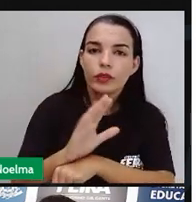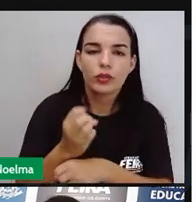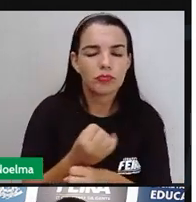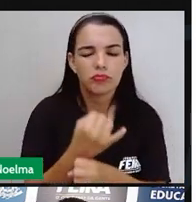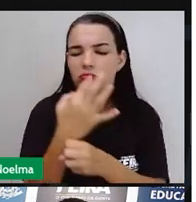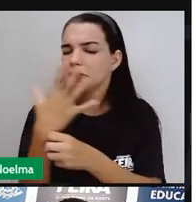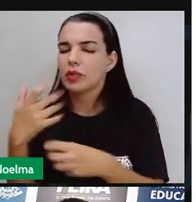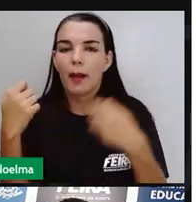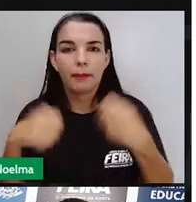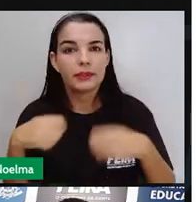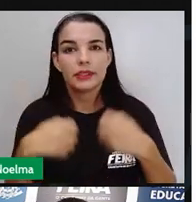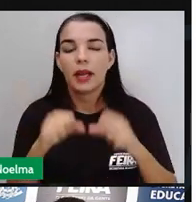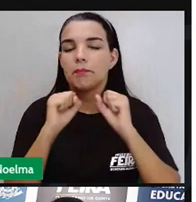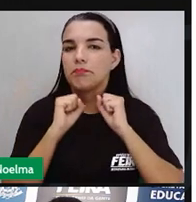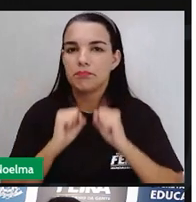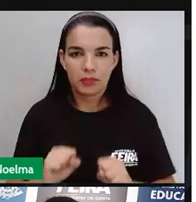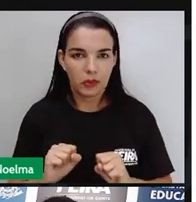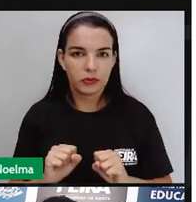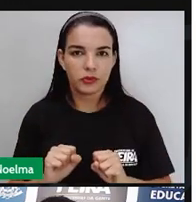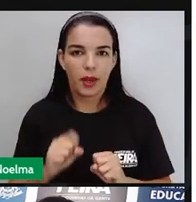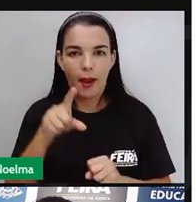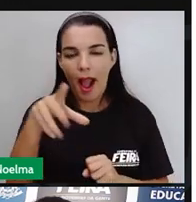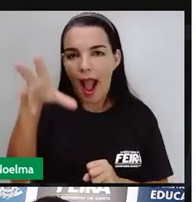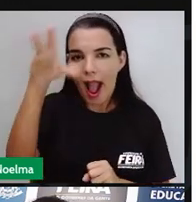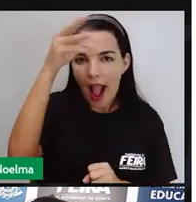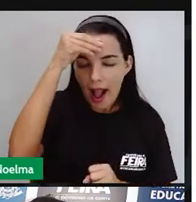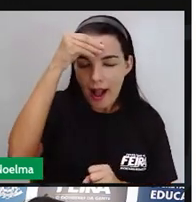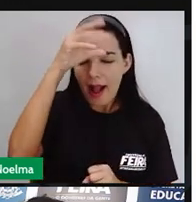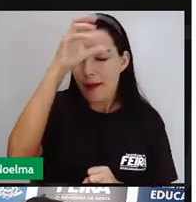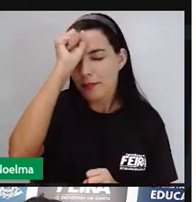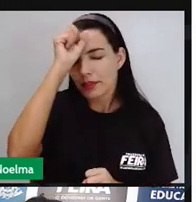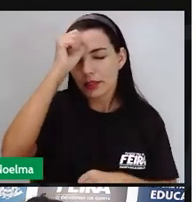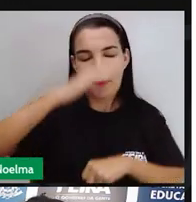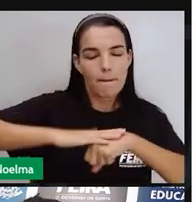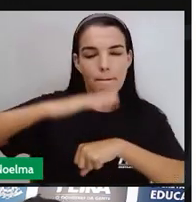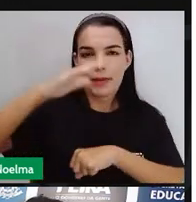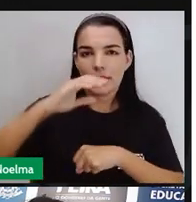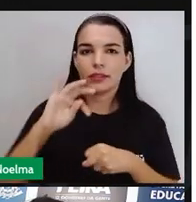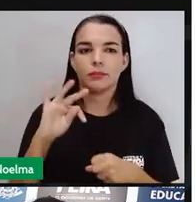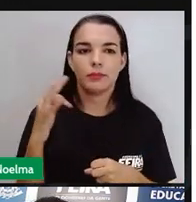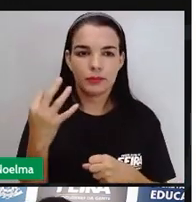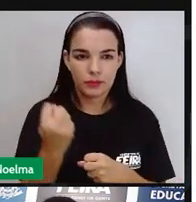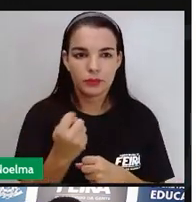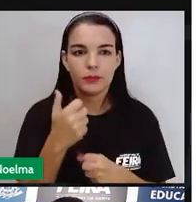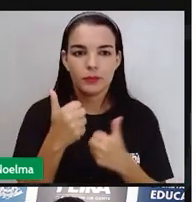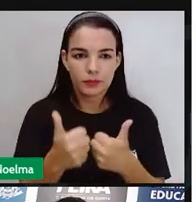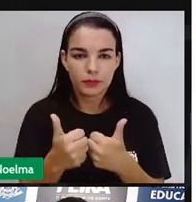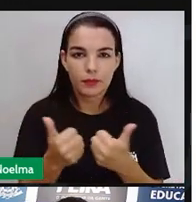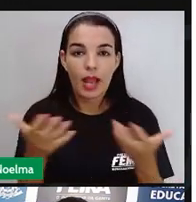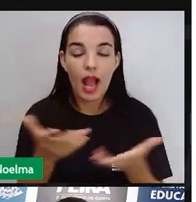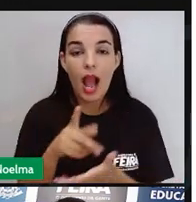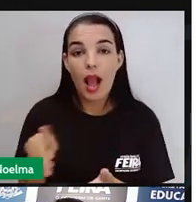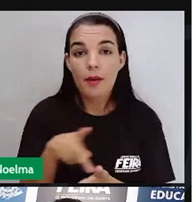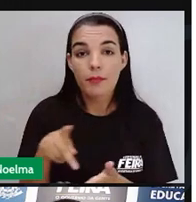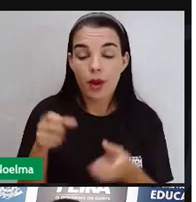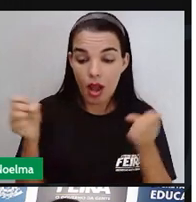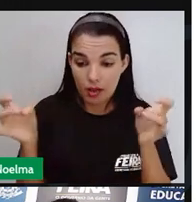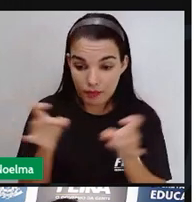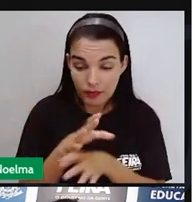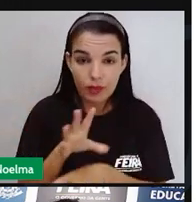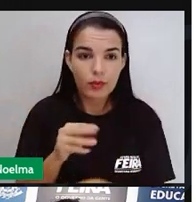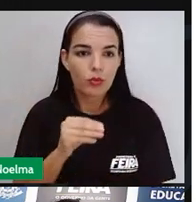forem necessárias para que vocês possam aprender o máximo possível, certo? A prova ficando por aqui.